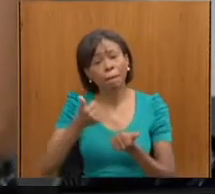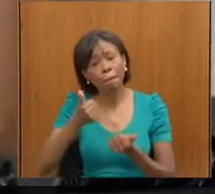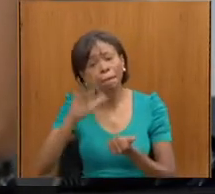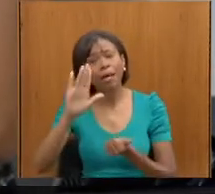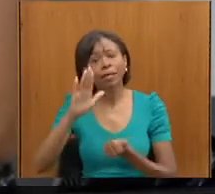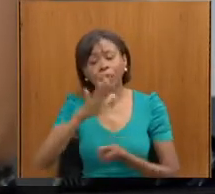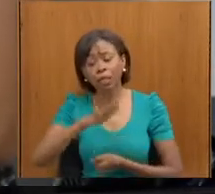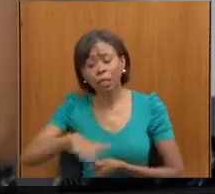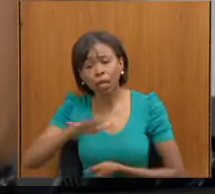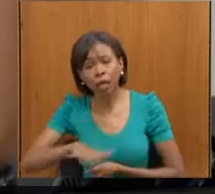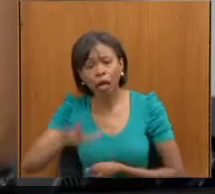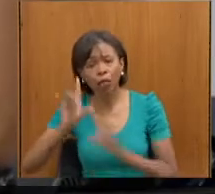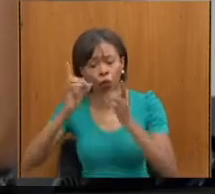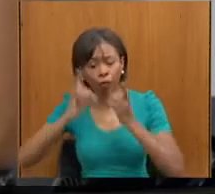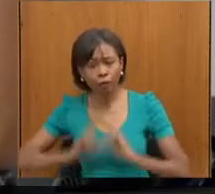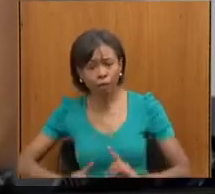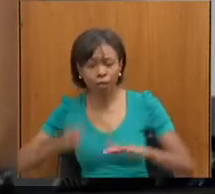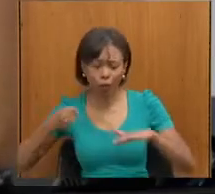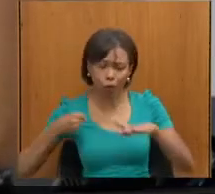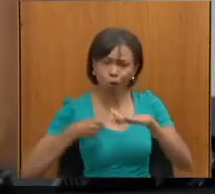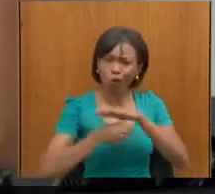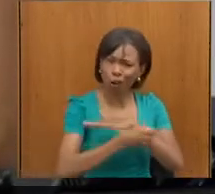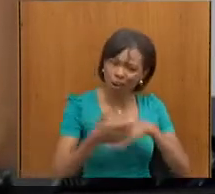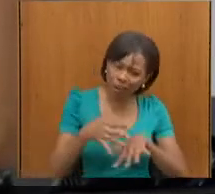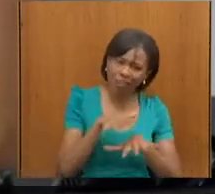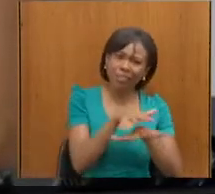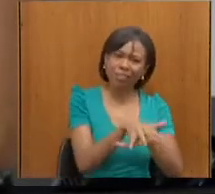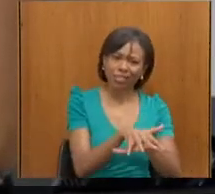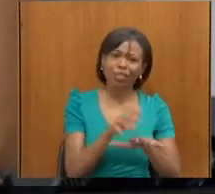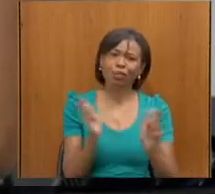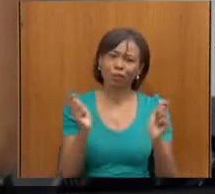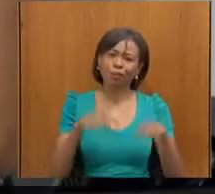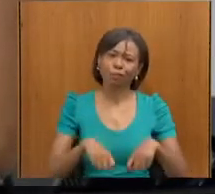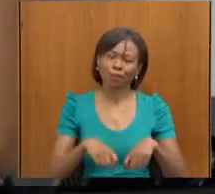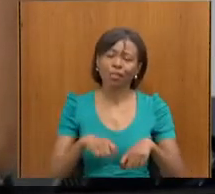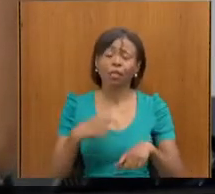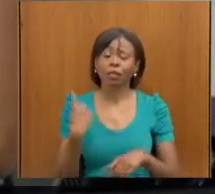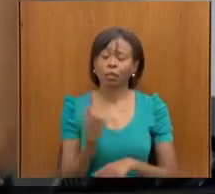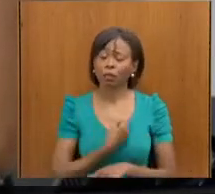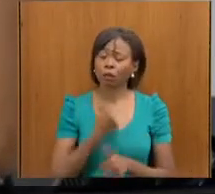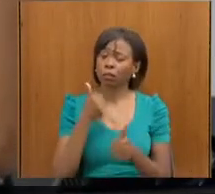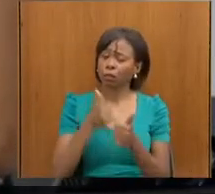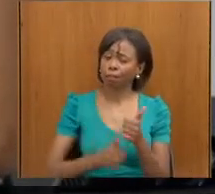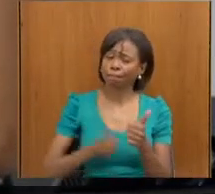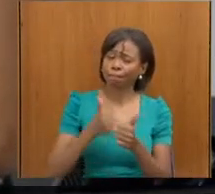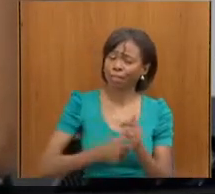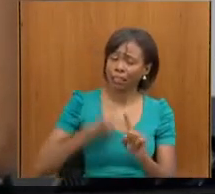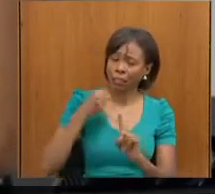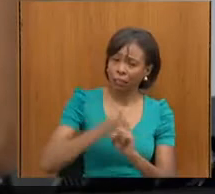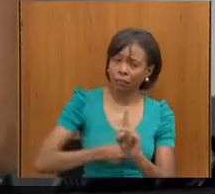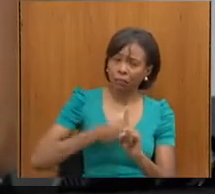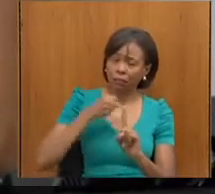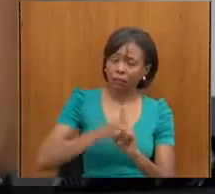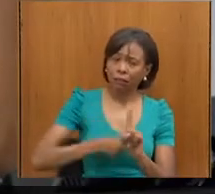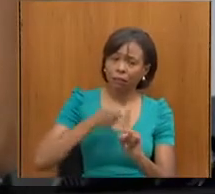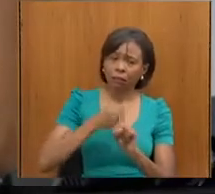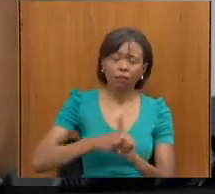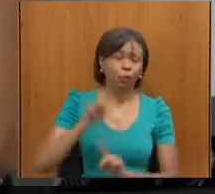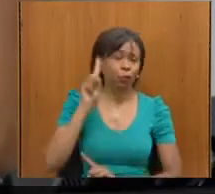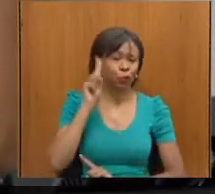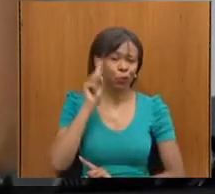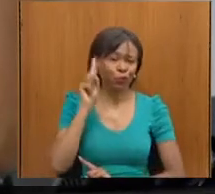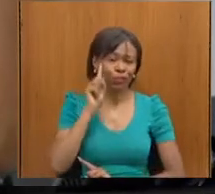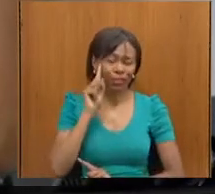deficiência, né, e a luta, e lutando sempre, todos os dias, a tem nessa luta aí, buscando, né, e